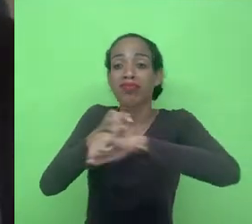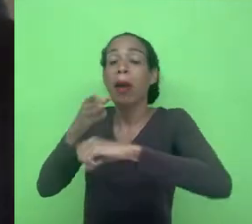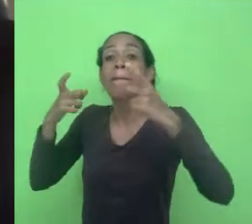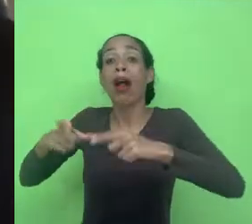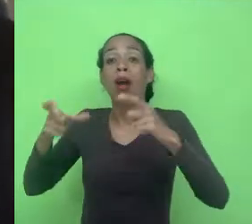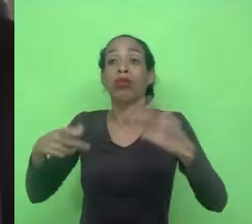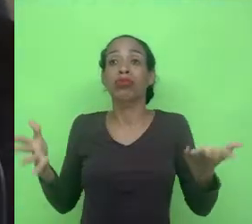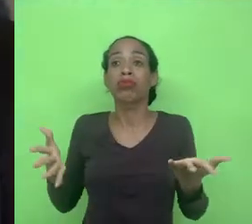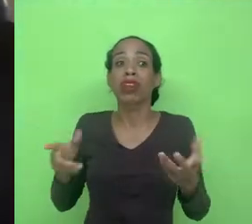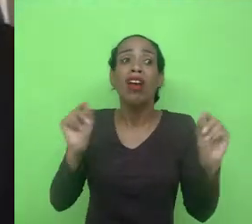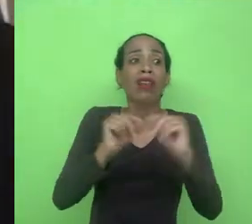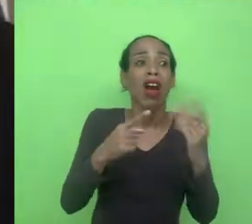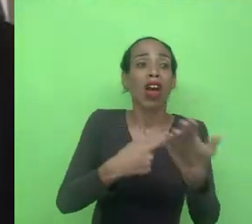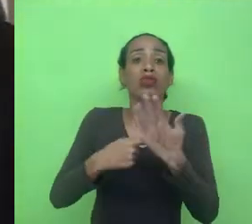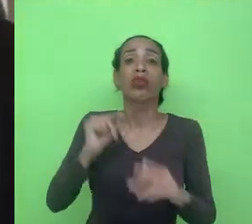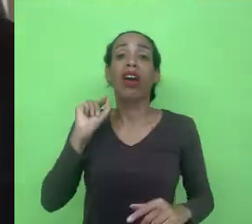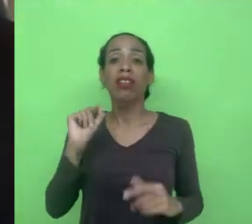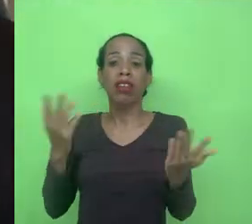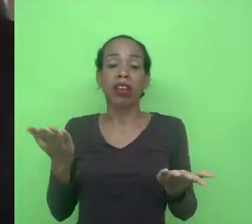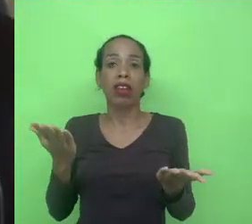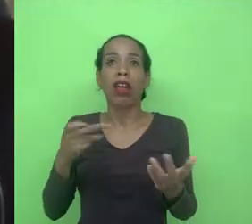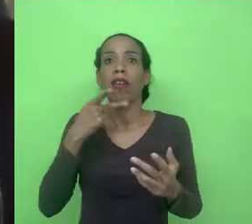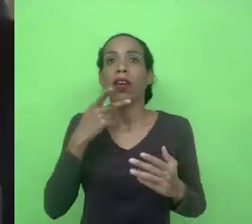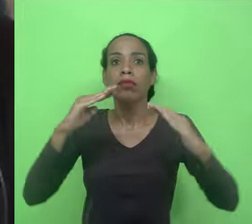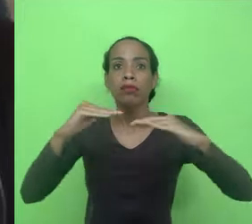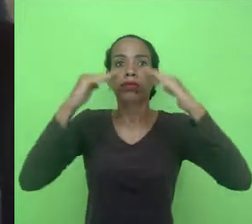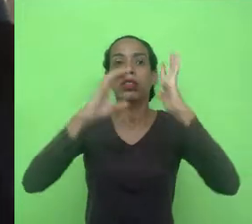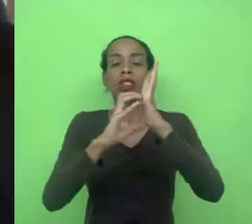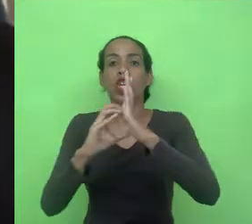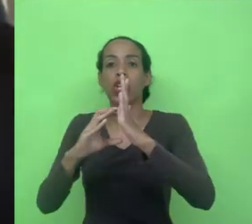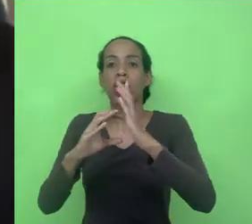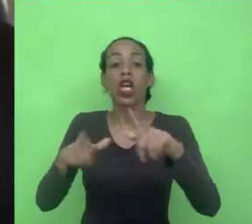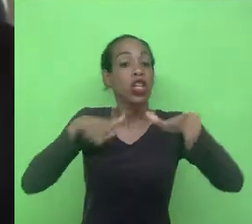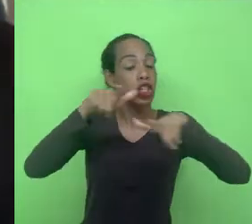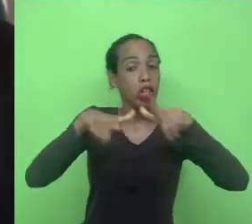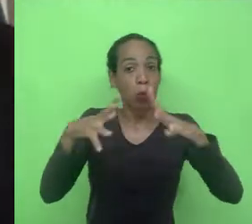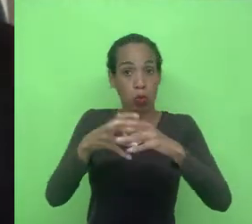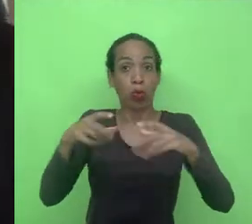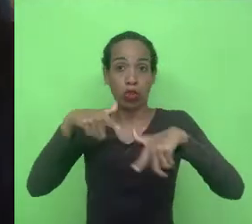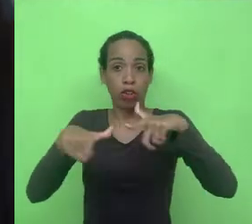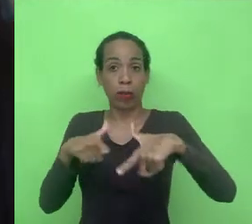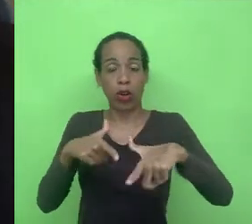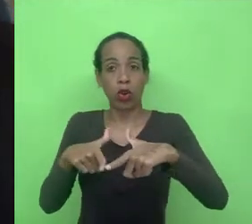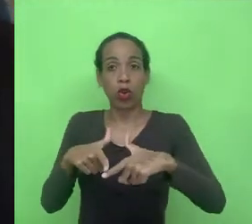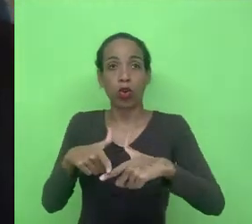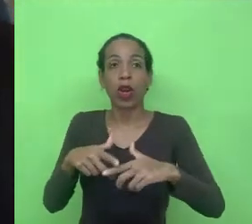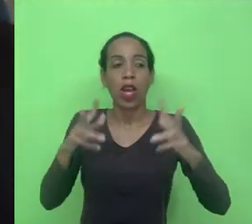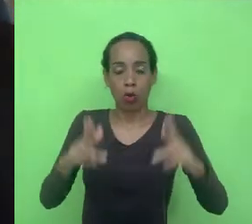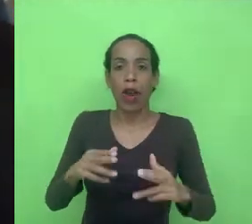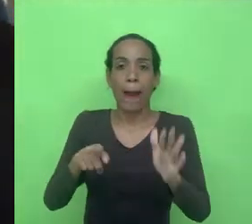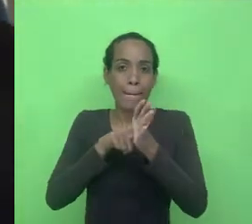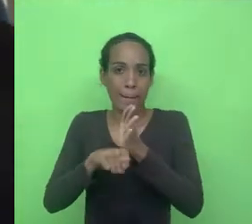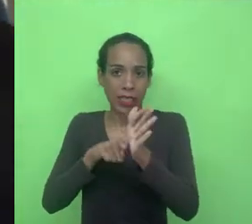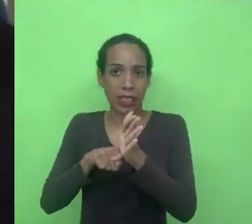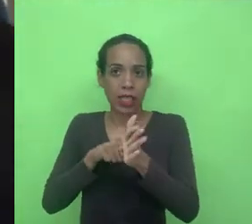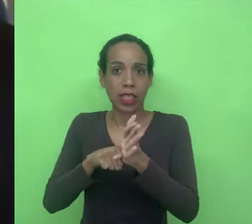a gente vai falar sobre soberania de dados de trabalhadores, que é o caso da pesquisa, quando a